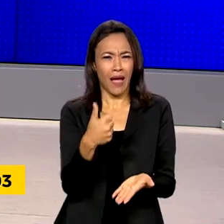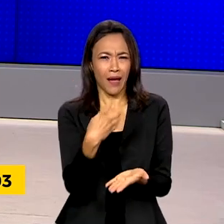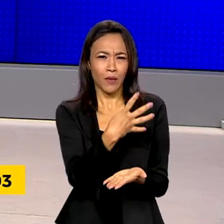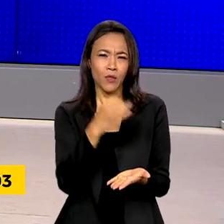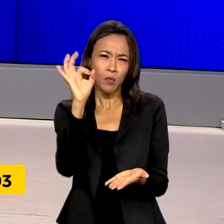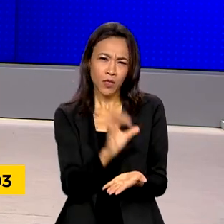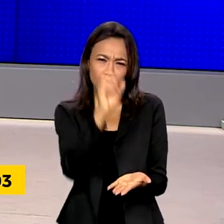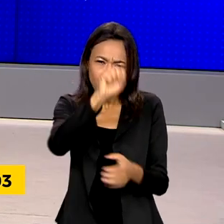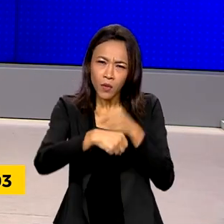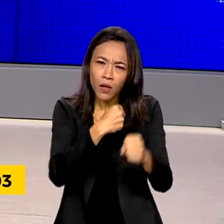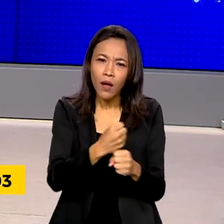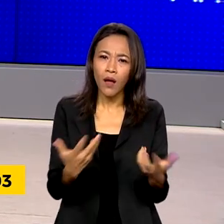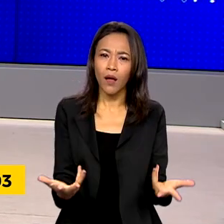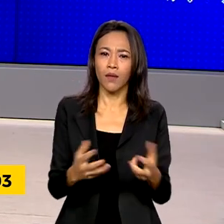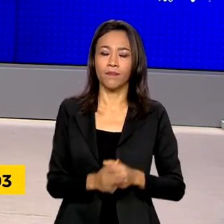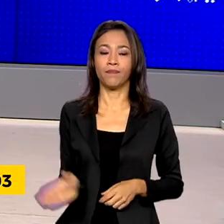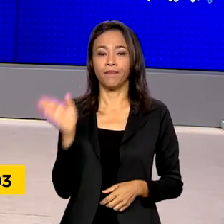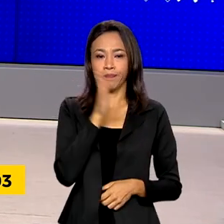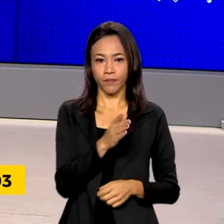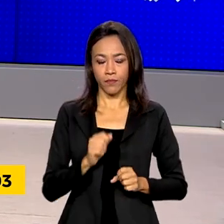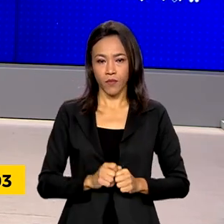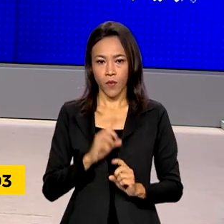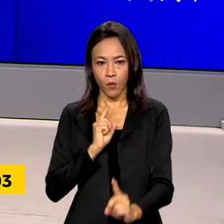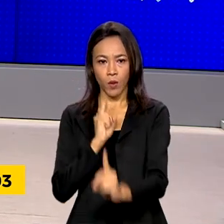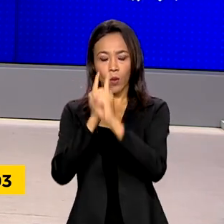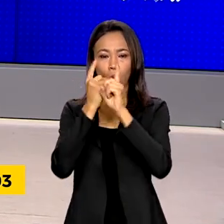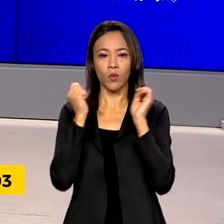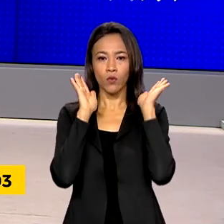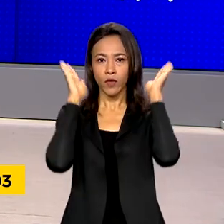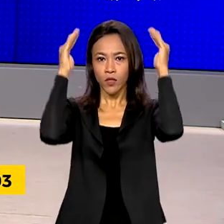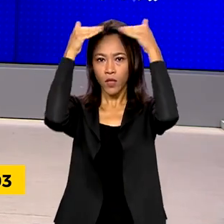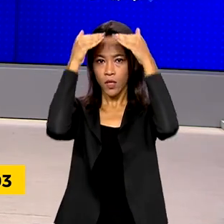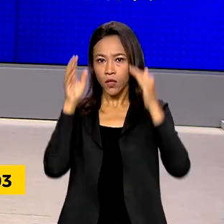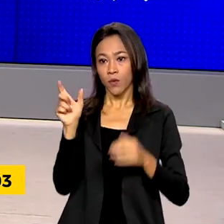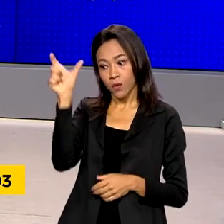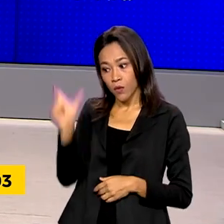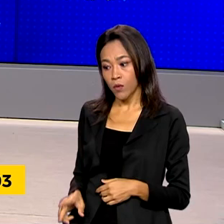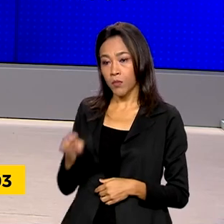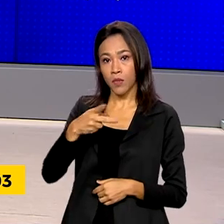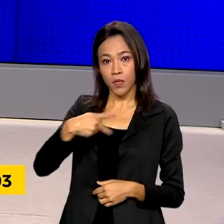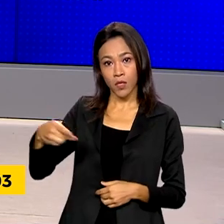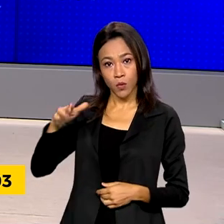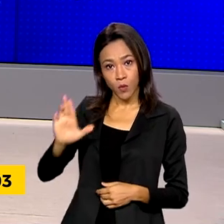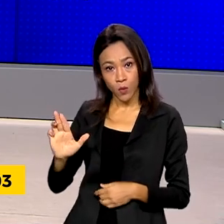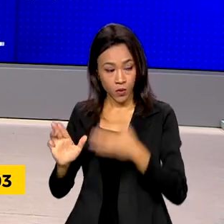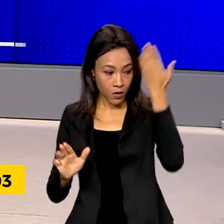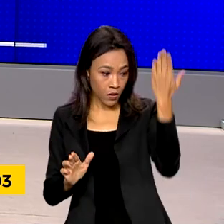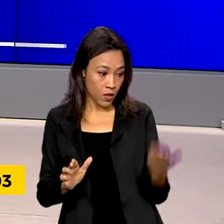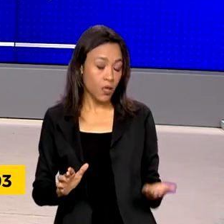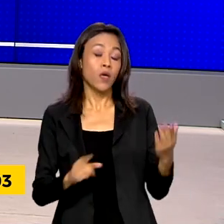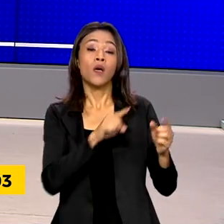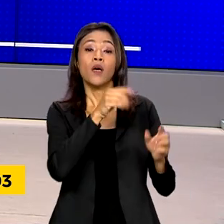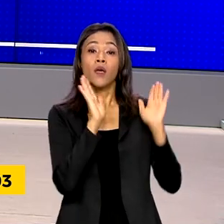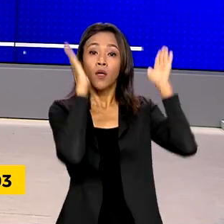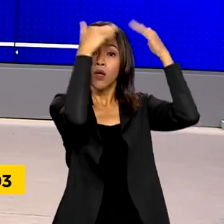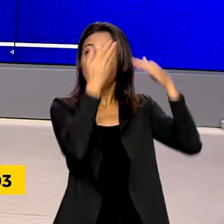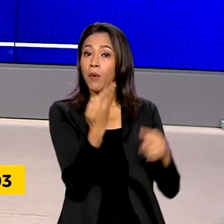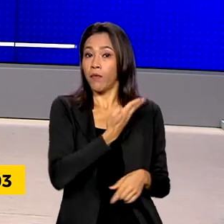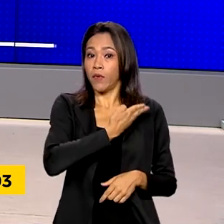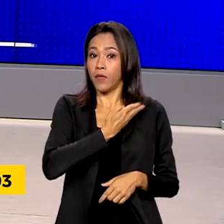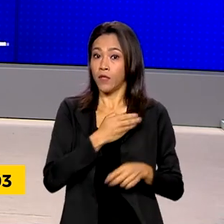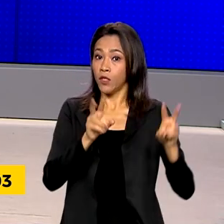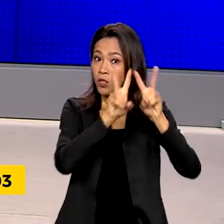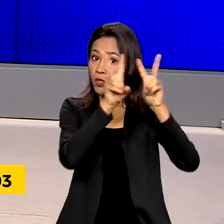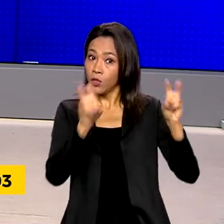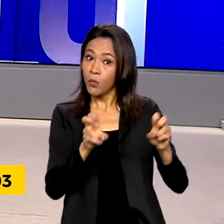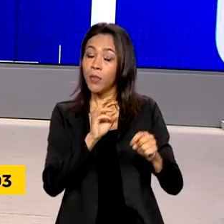Em audiência no Vaticano, Lula e o Papa Francisco falaram sobre paz, preservação ambiental e redução